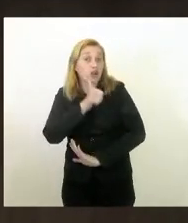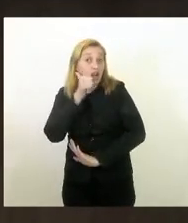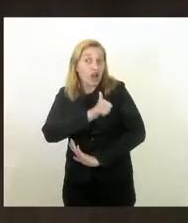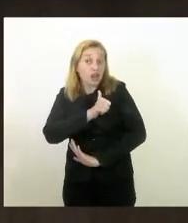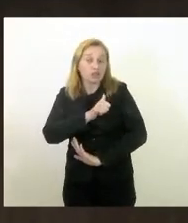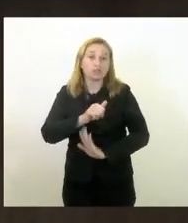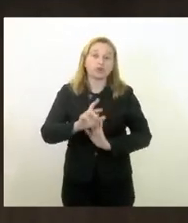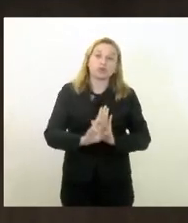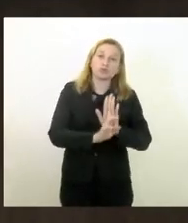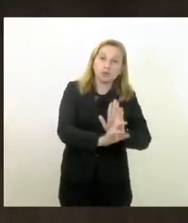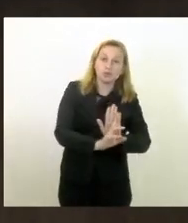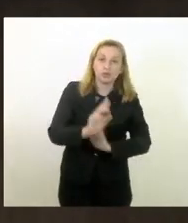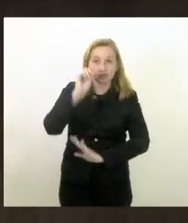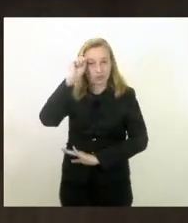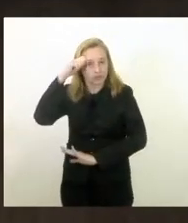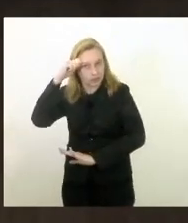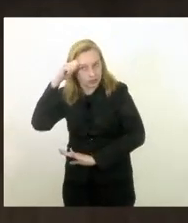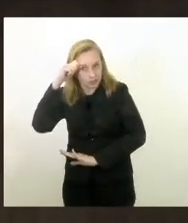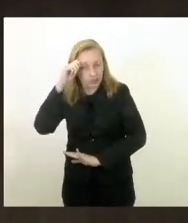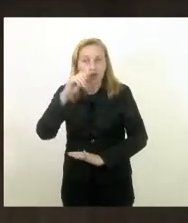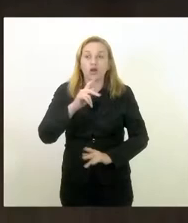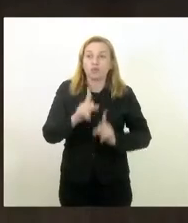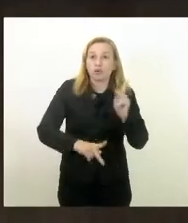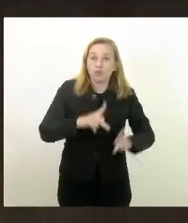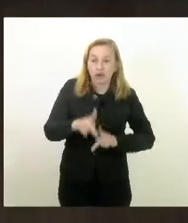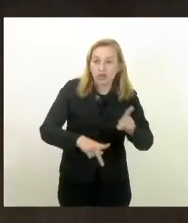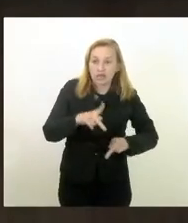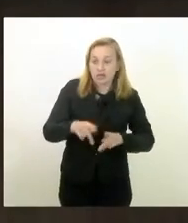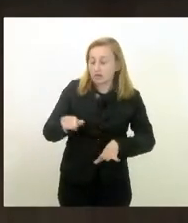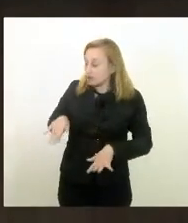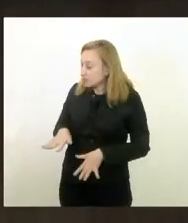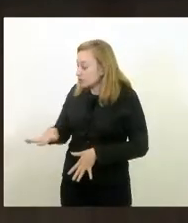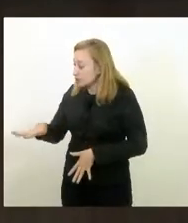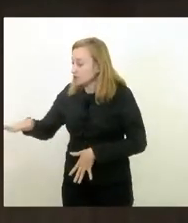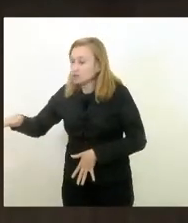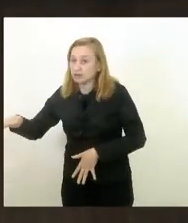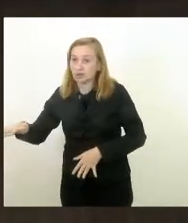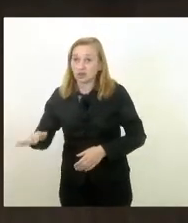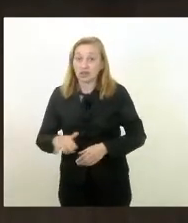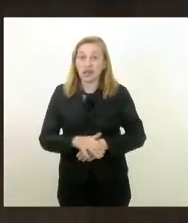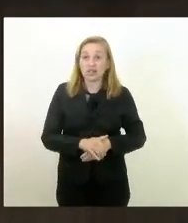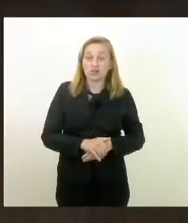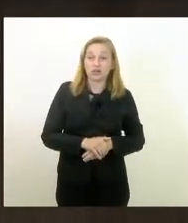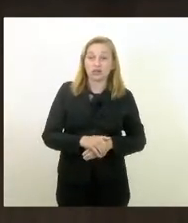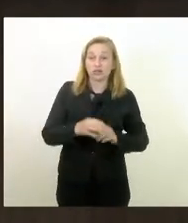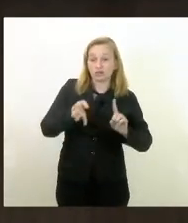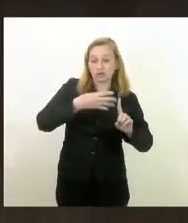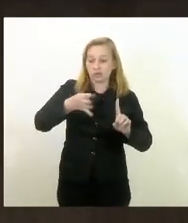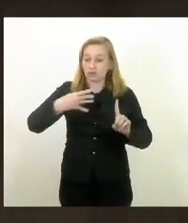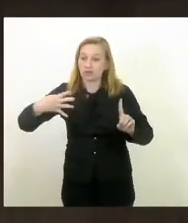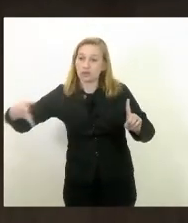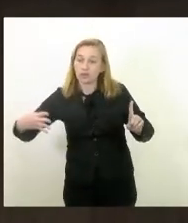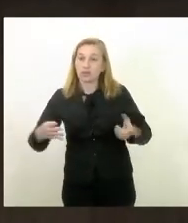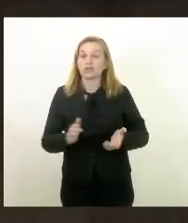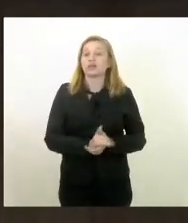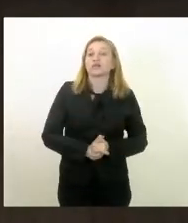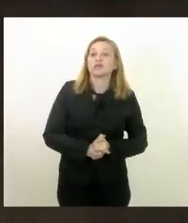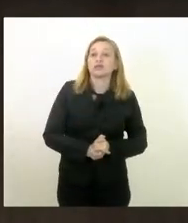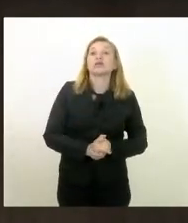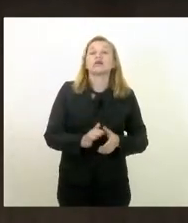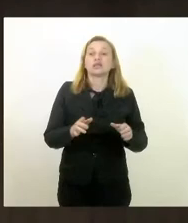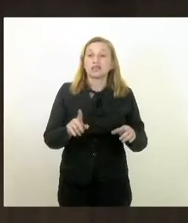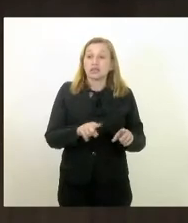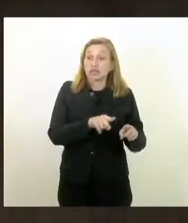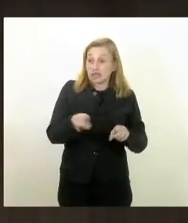negros e negras população de favela e periferia população LGBTQIA+. ainda que